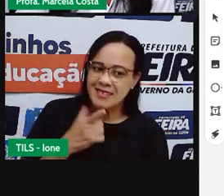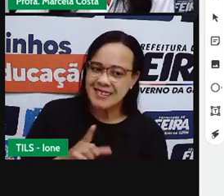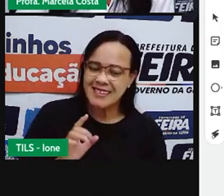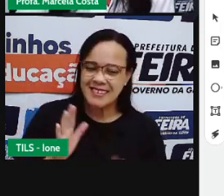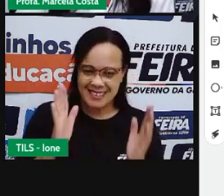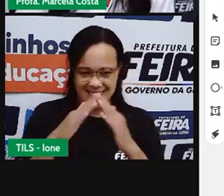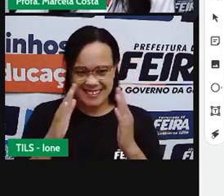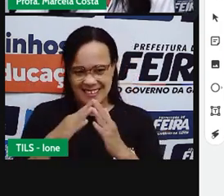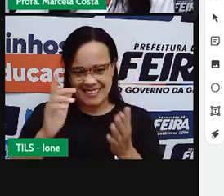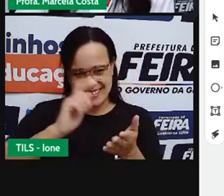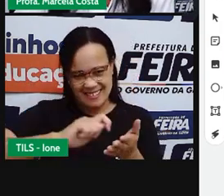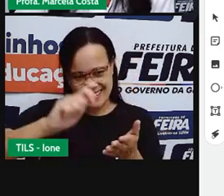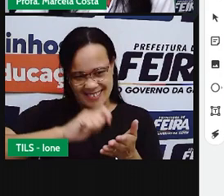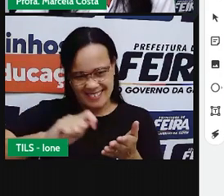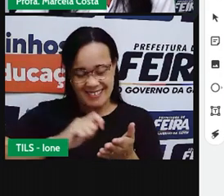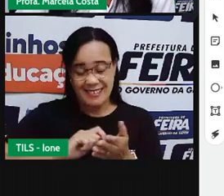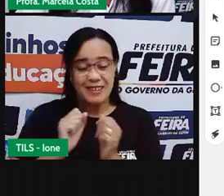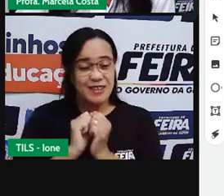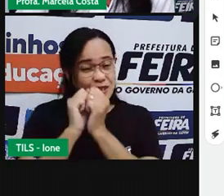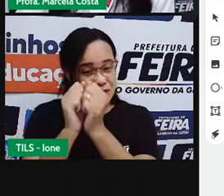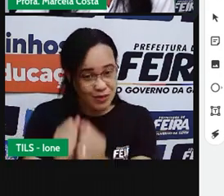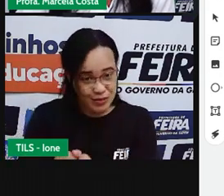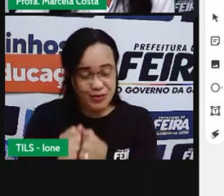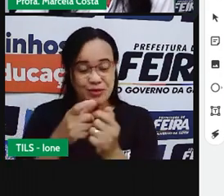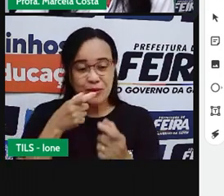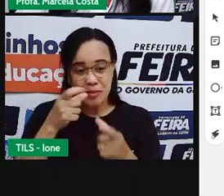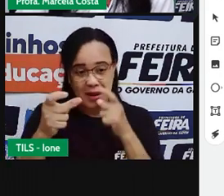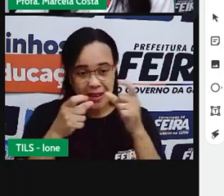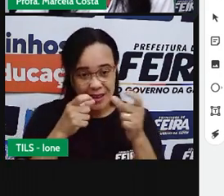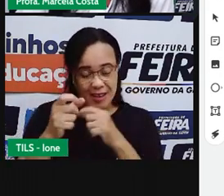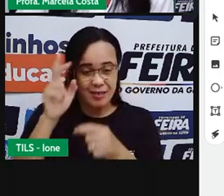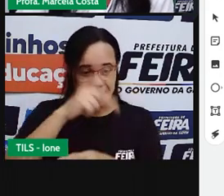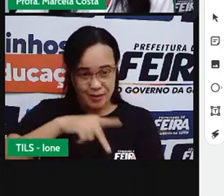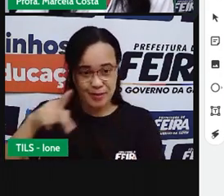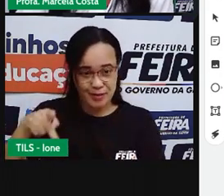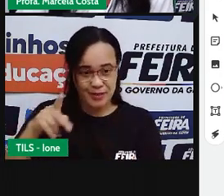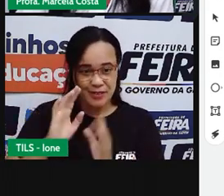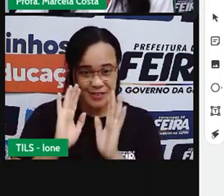Conseguiu. aí na sua casa. Acompanhar a escrita dessas palavras.